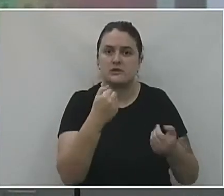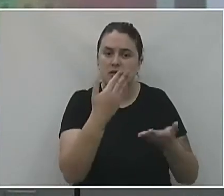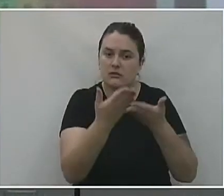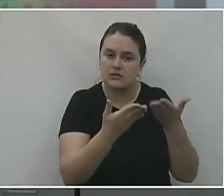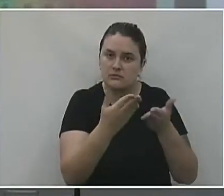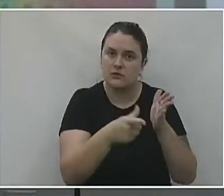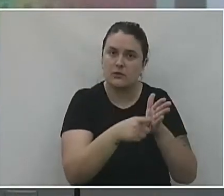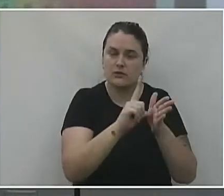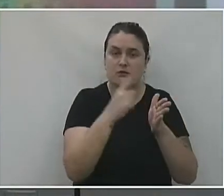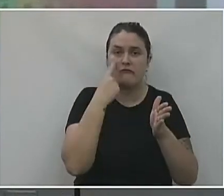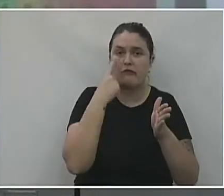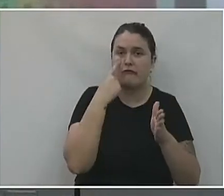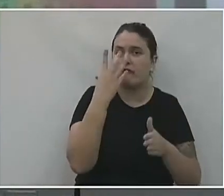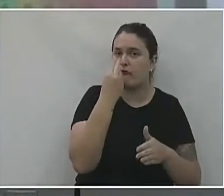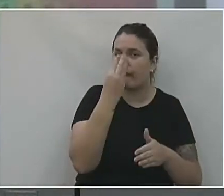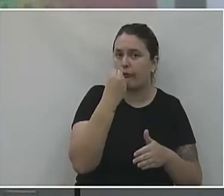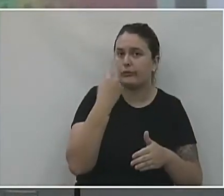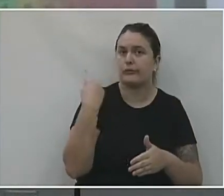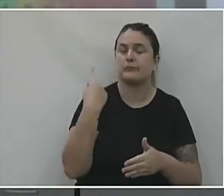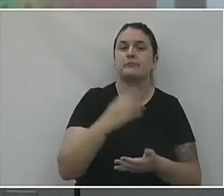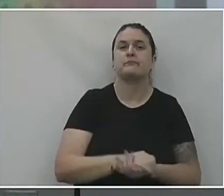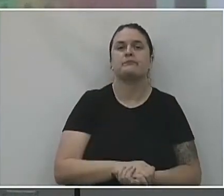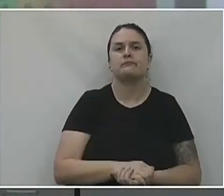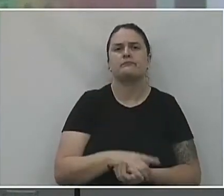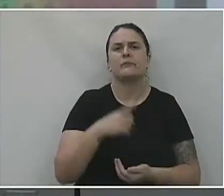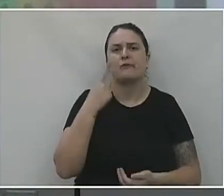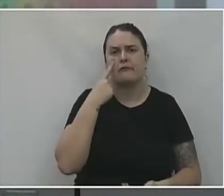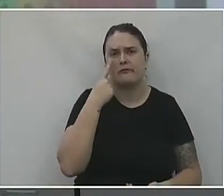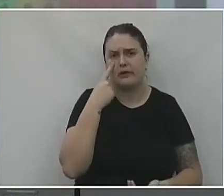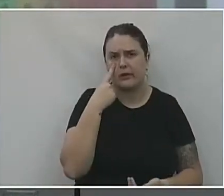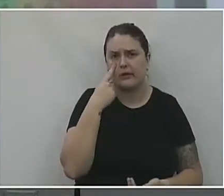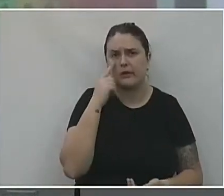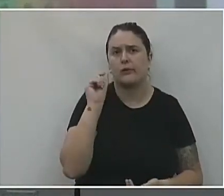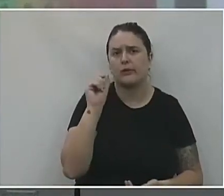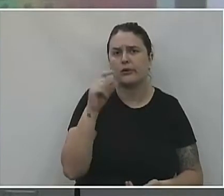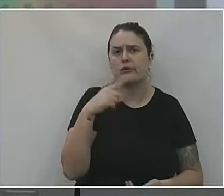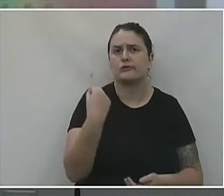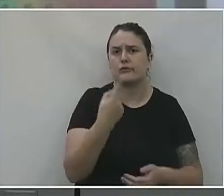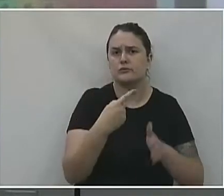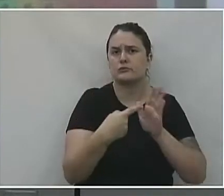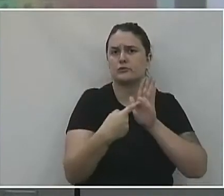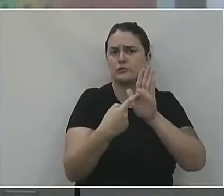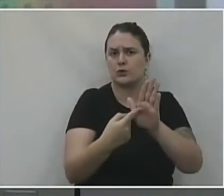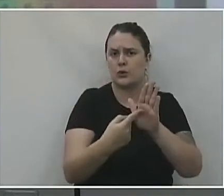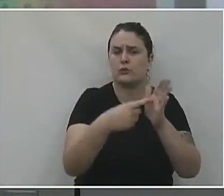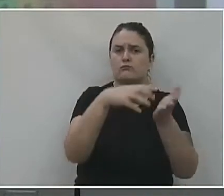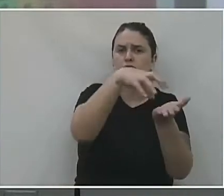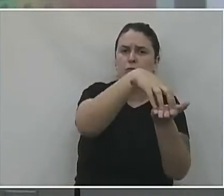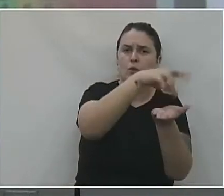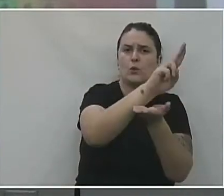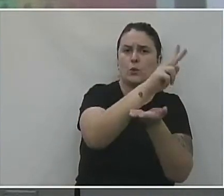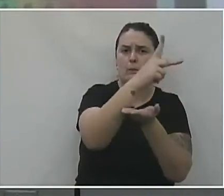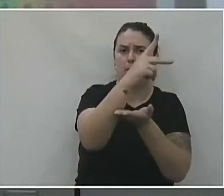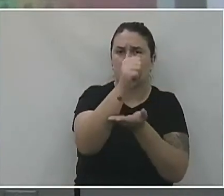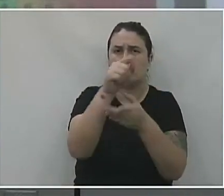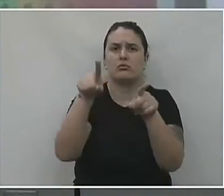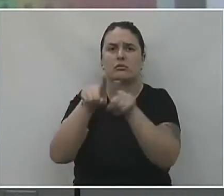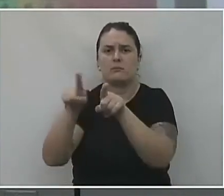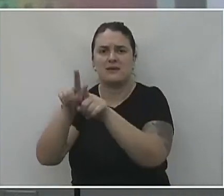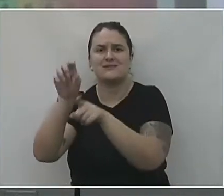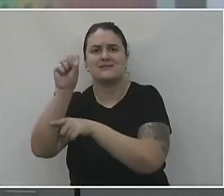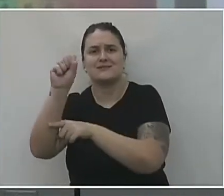Um pouco das fotos aqui. Essa é aquela situação que a gente colocou tanto na UPA como no Salete para poder